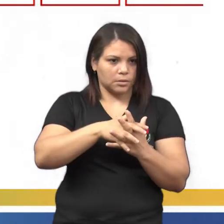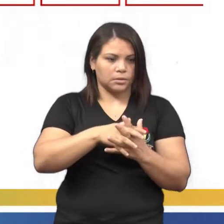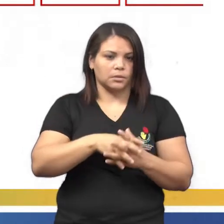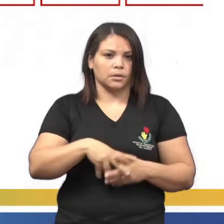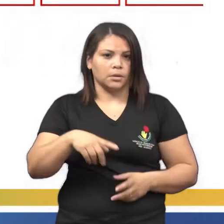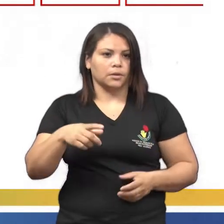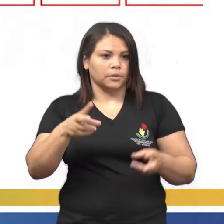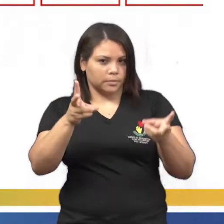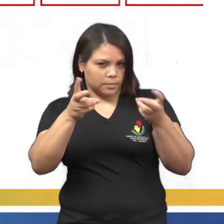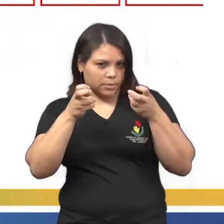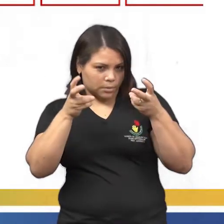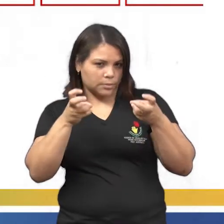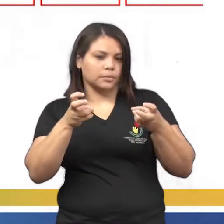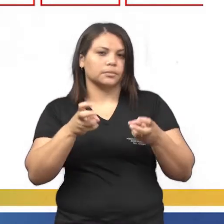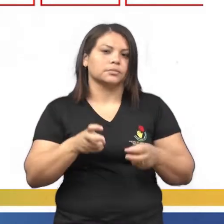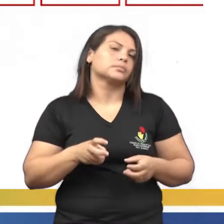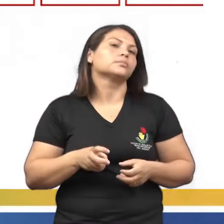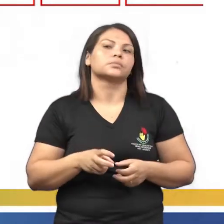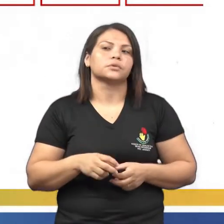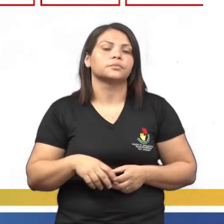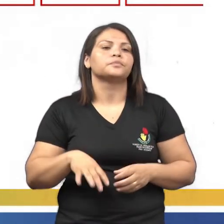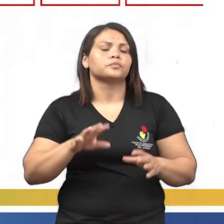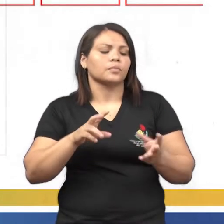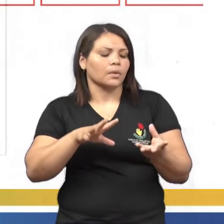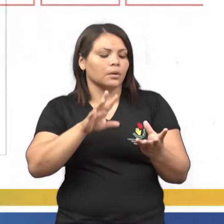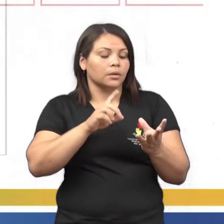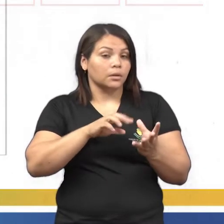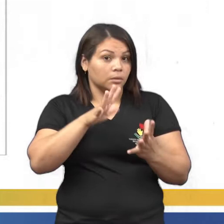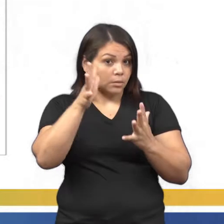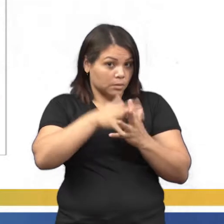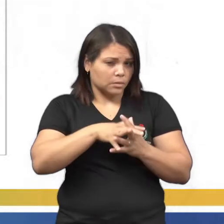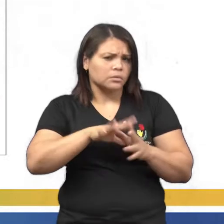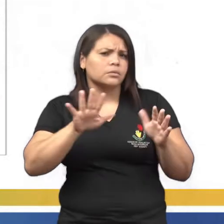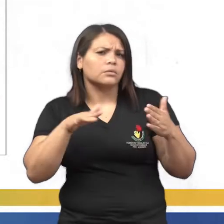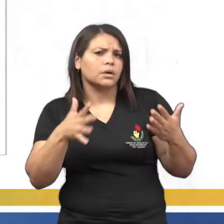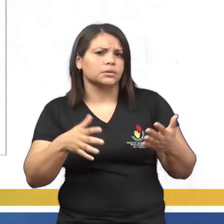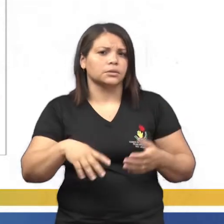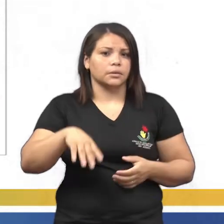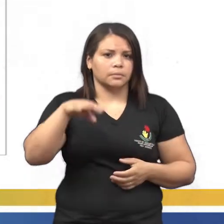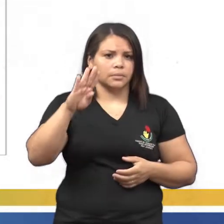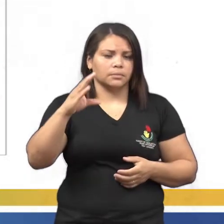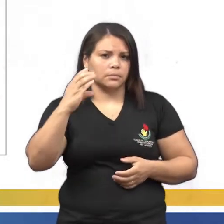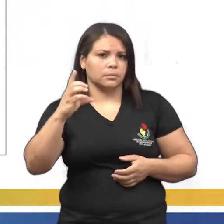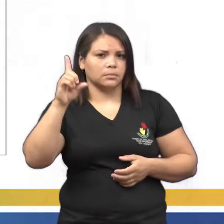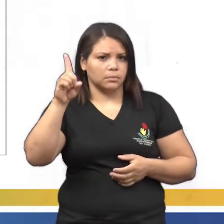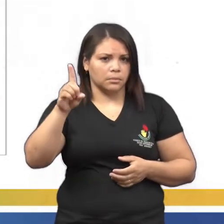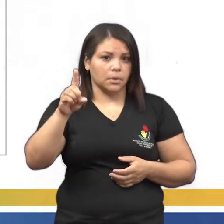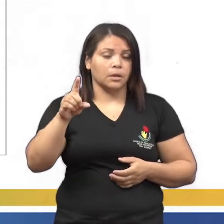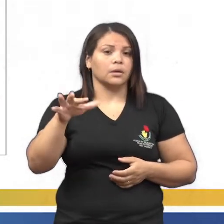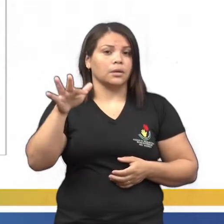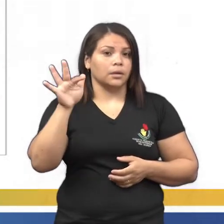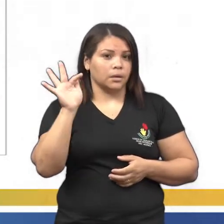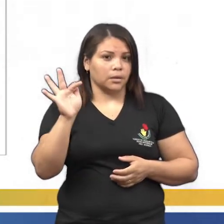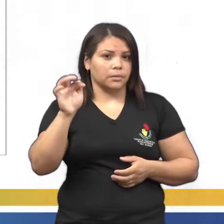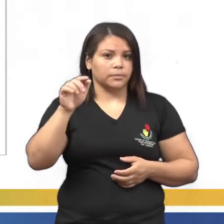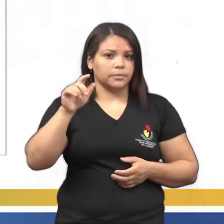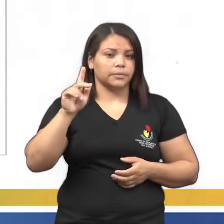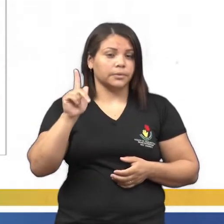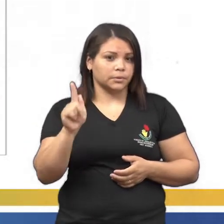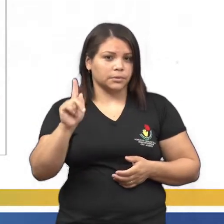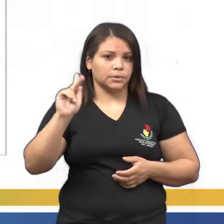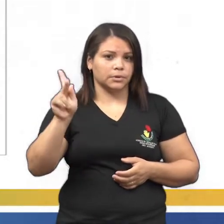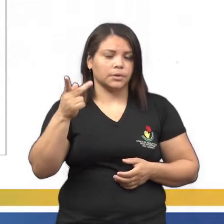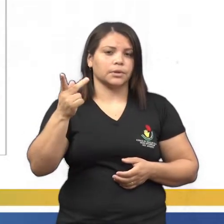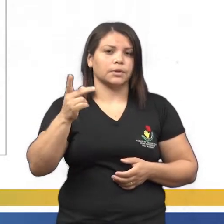Observe aí. Quais são as consoantes? B, C, D, F, G, H,